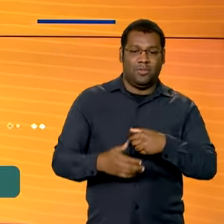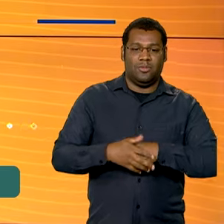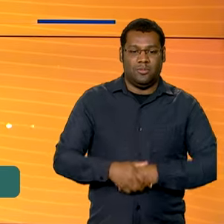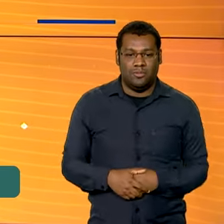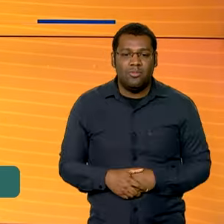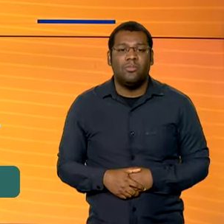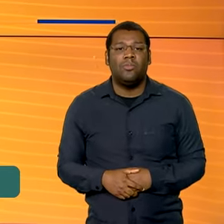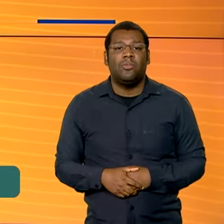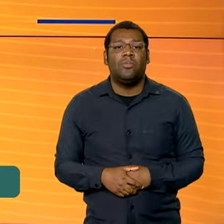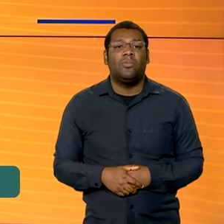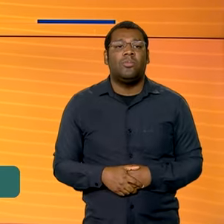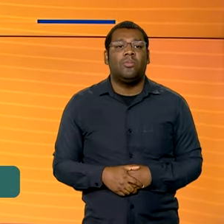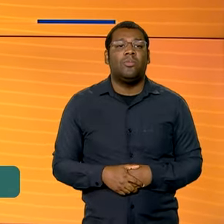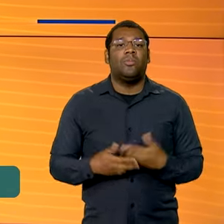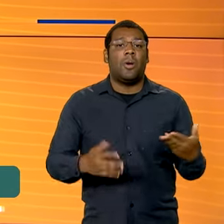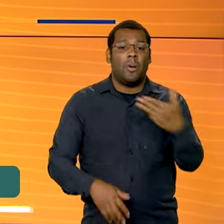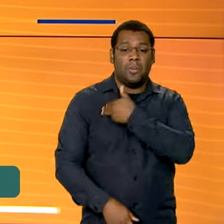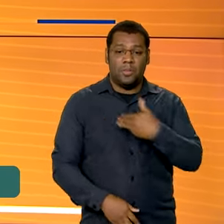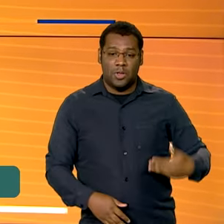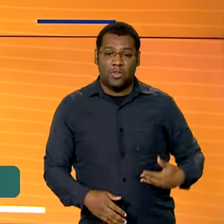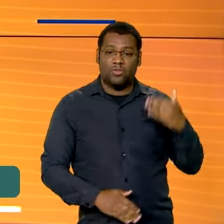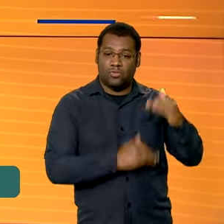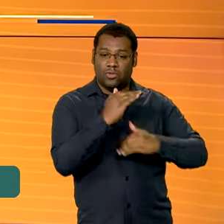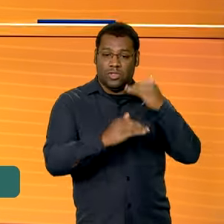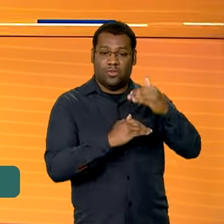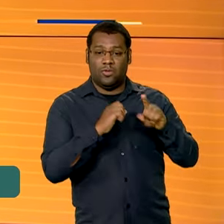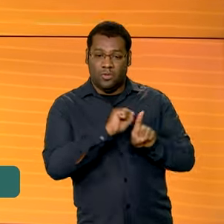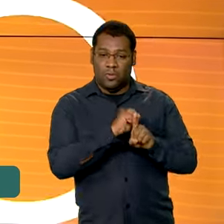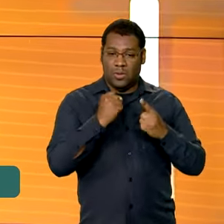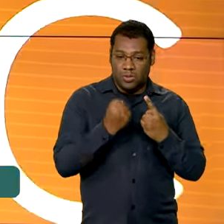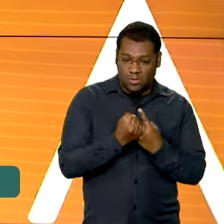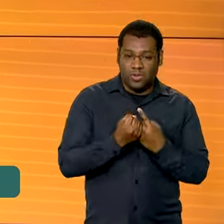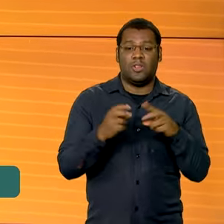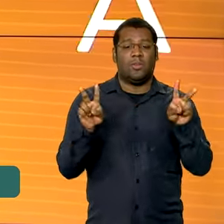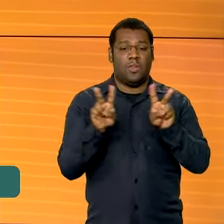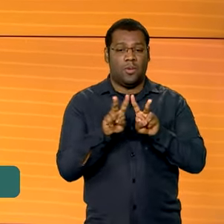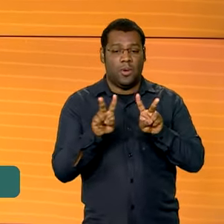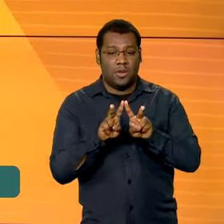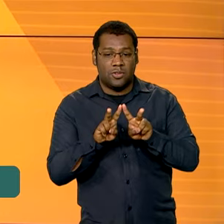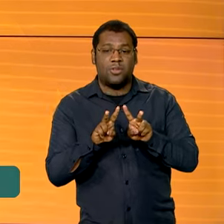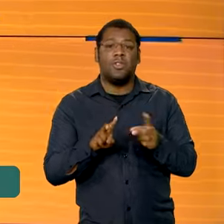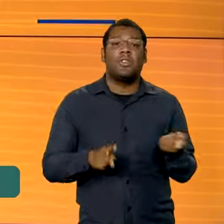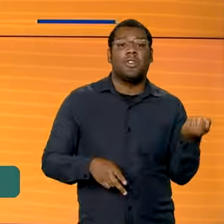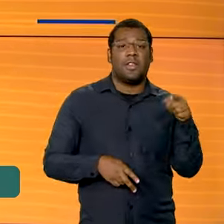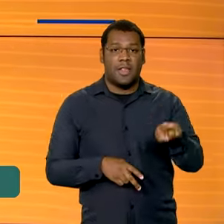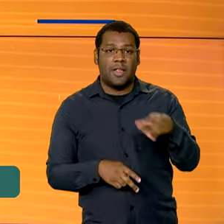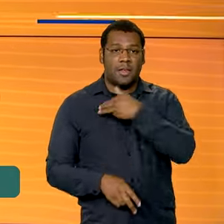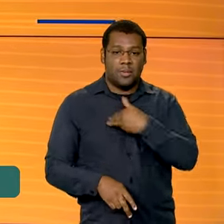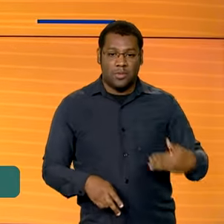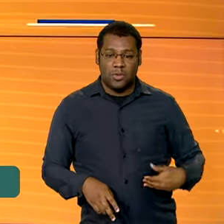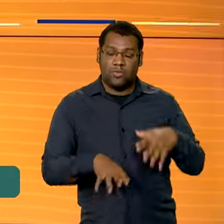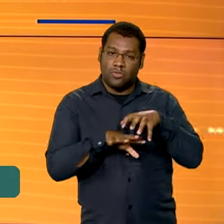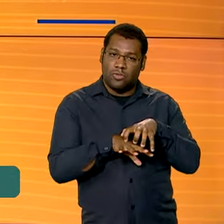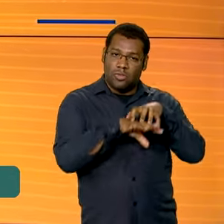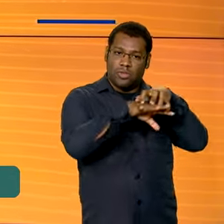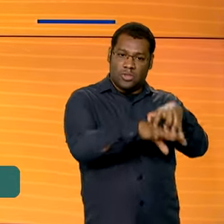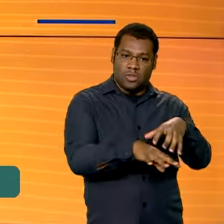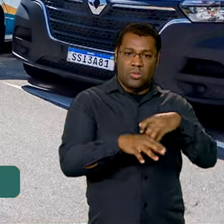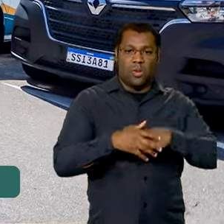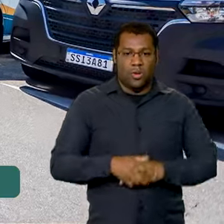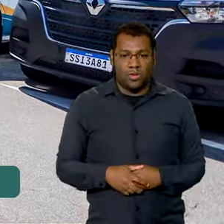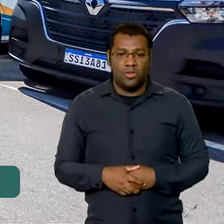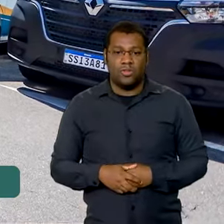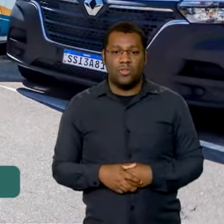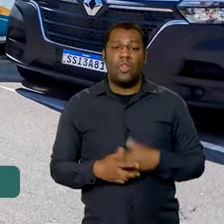Alagoas. Os ministros do Desenvolvimento Social, Wellington Dias, e dos Transportes, Hernan Filho, entregaram